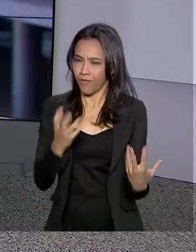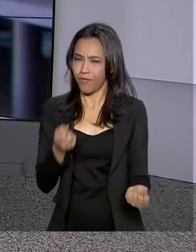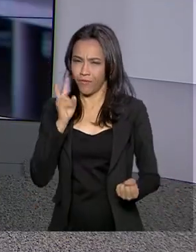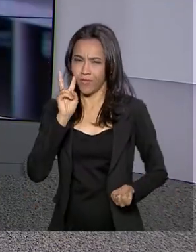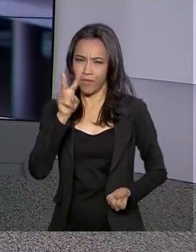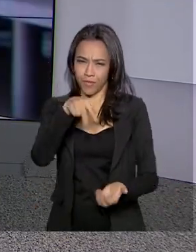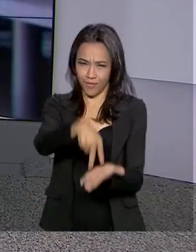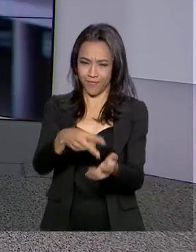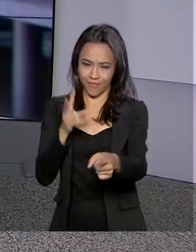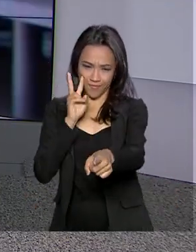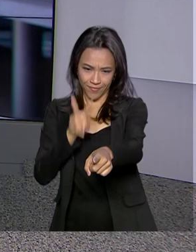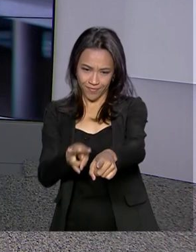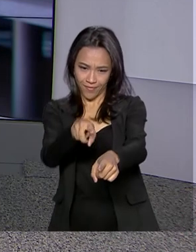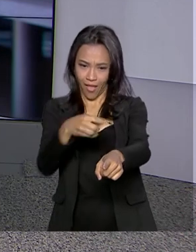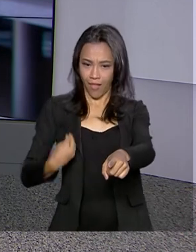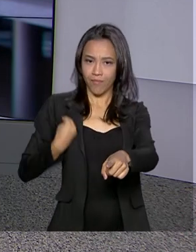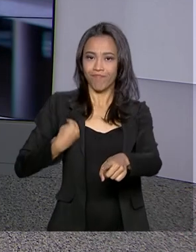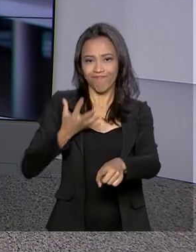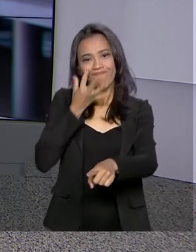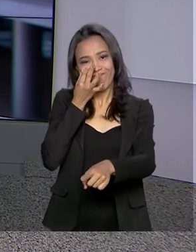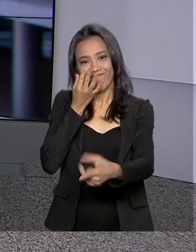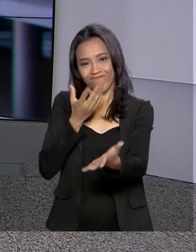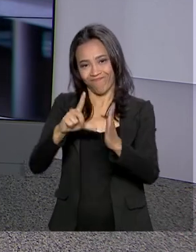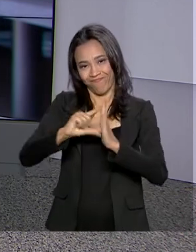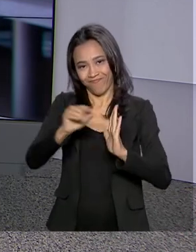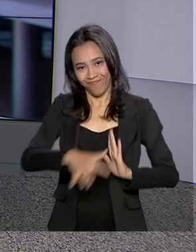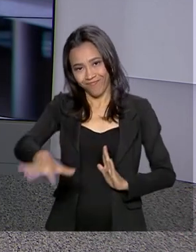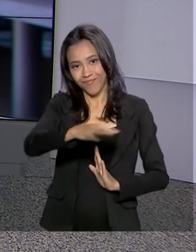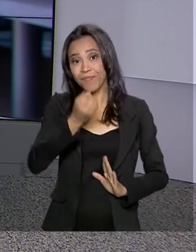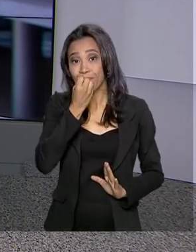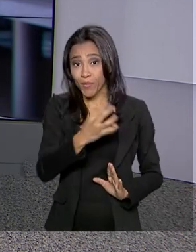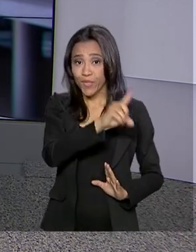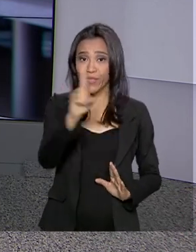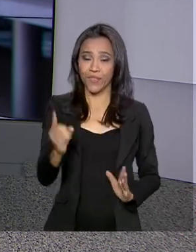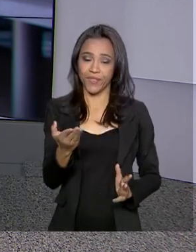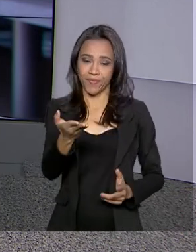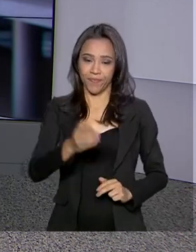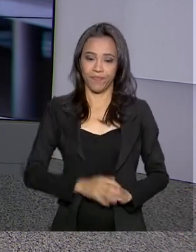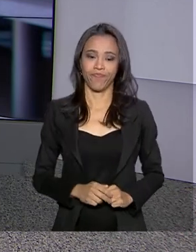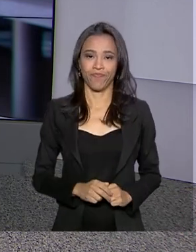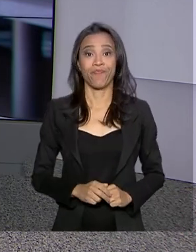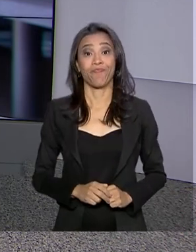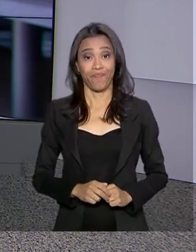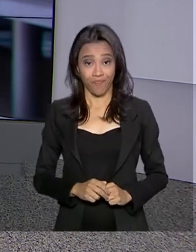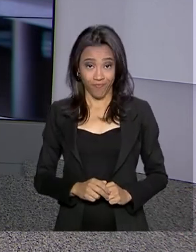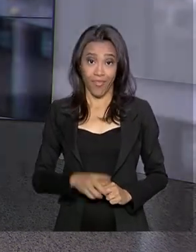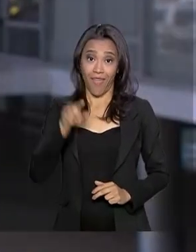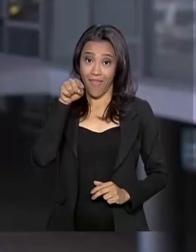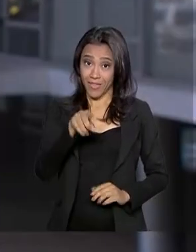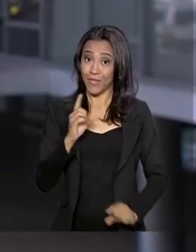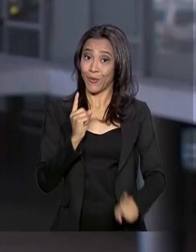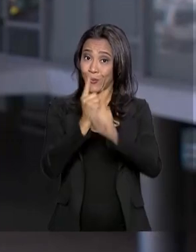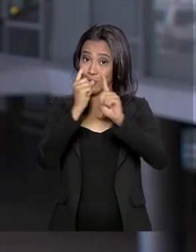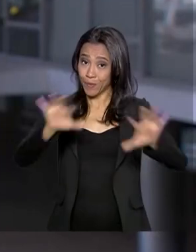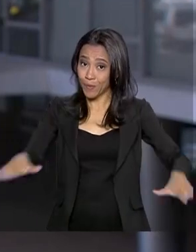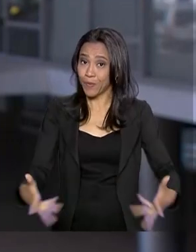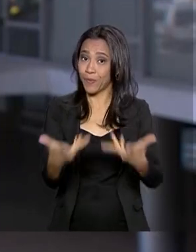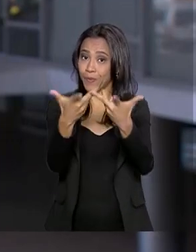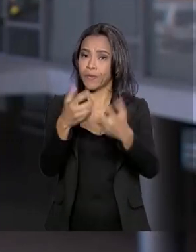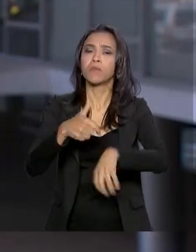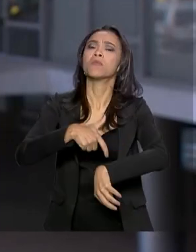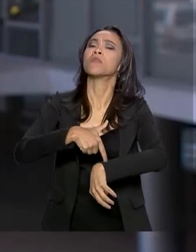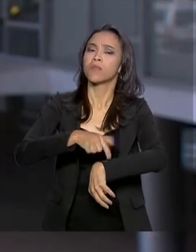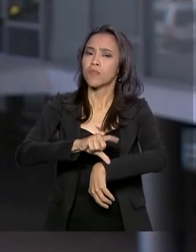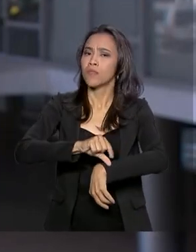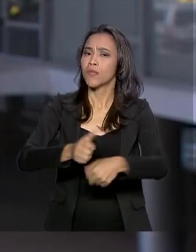Quem está é a repórter Luciana Colares de Holanda. Olá, Luciana, bom dia pra você. Olha, Renata, essa cerimônia está prevista para começar às